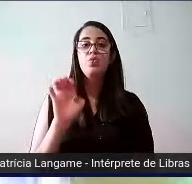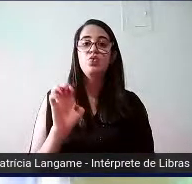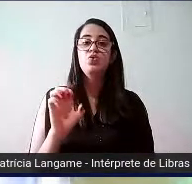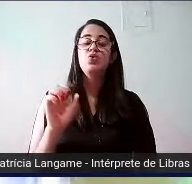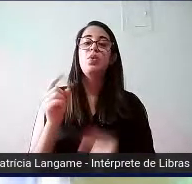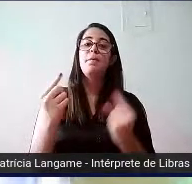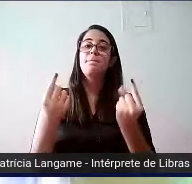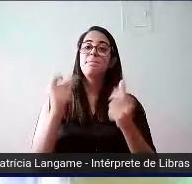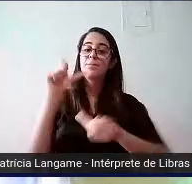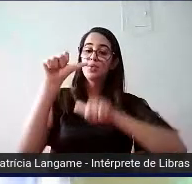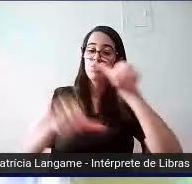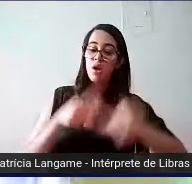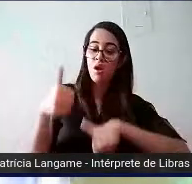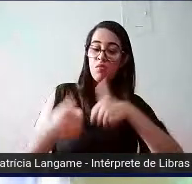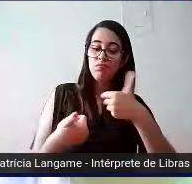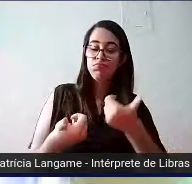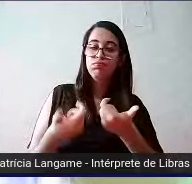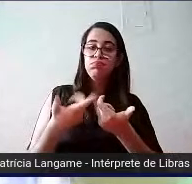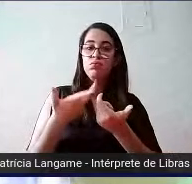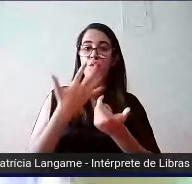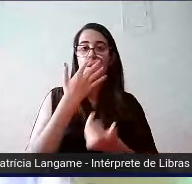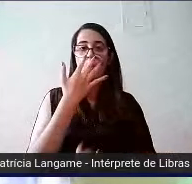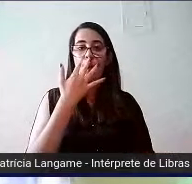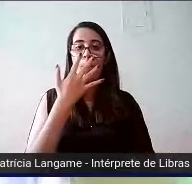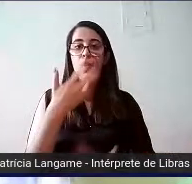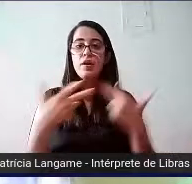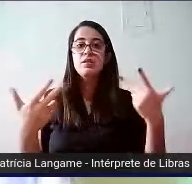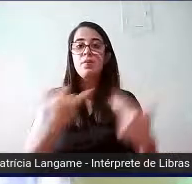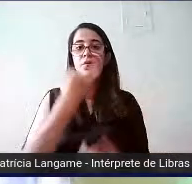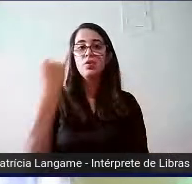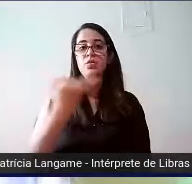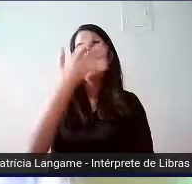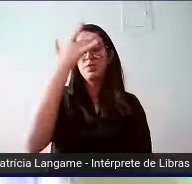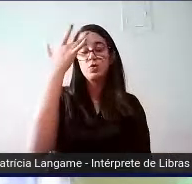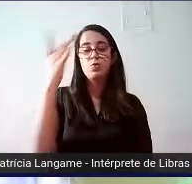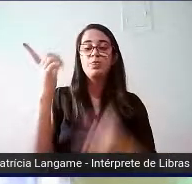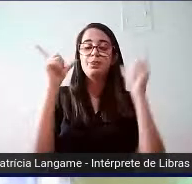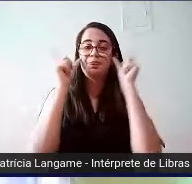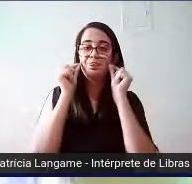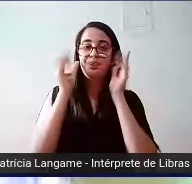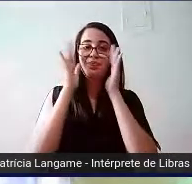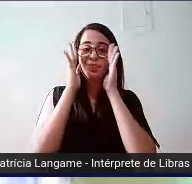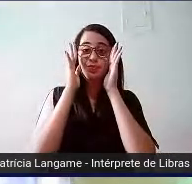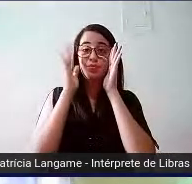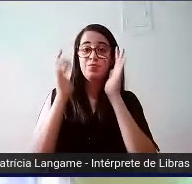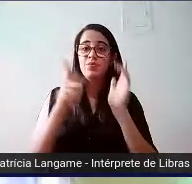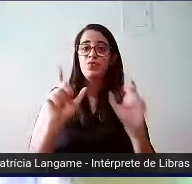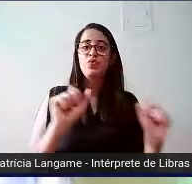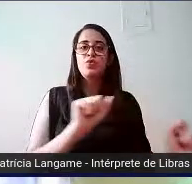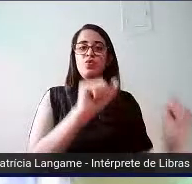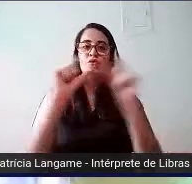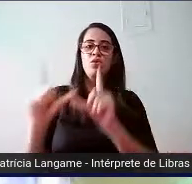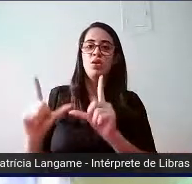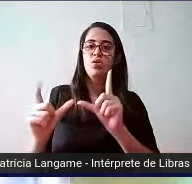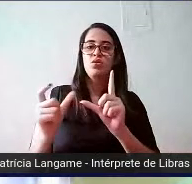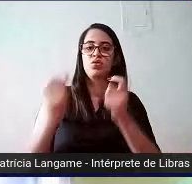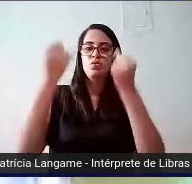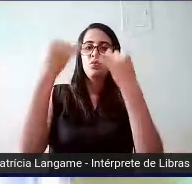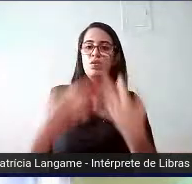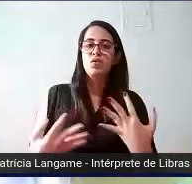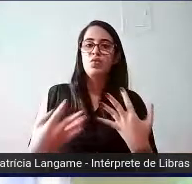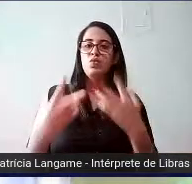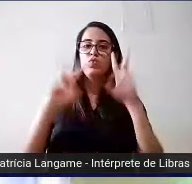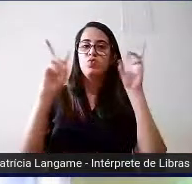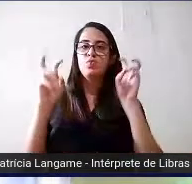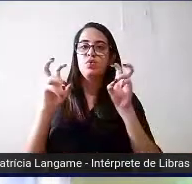cores. Isso tudo também é importante para pessoas com baixa visão. No próximo slide, que já fala um pouquinho do voiceover, o